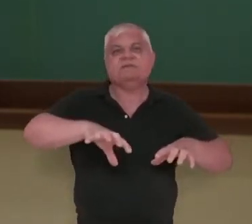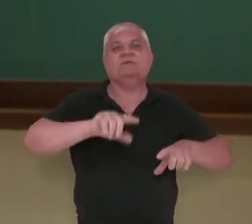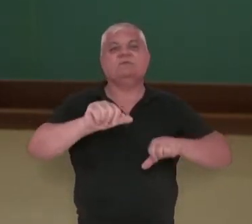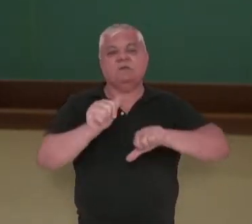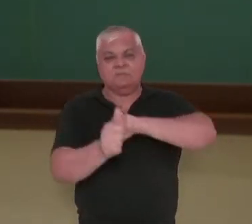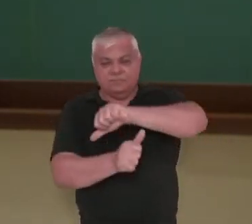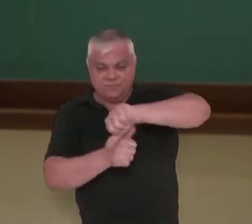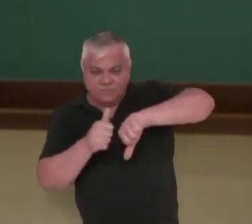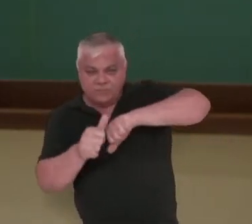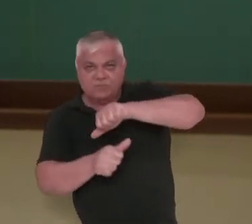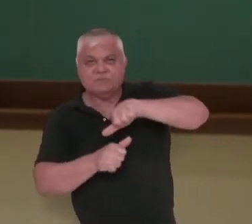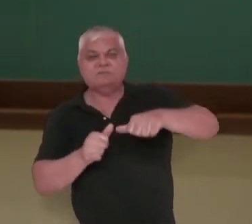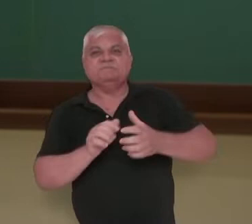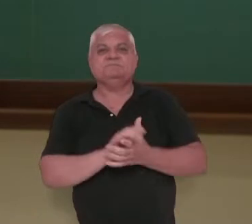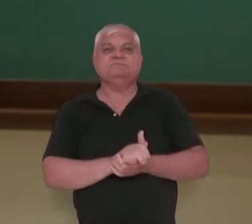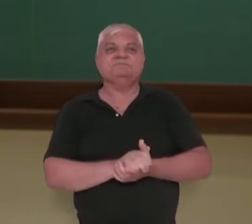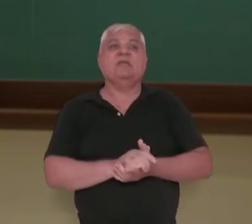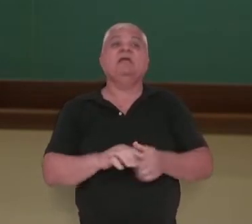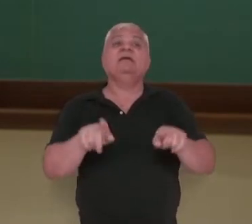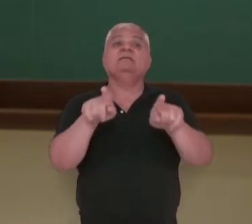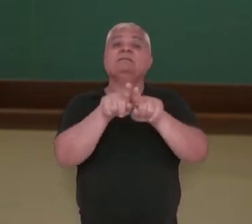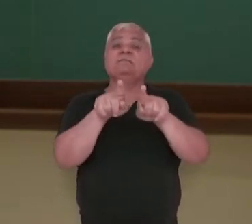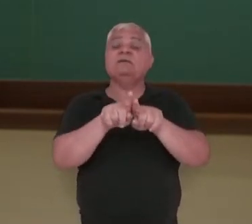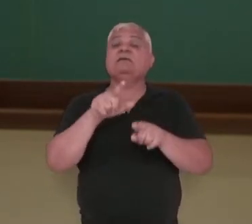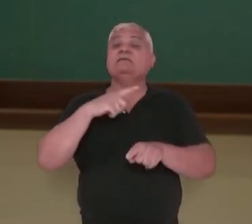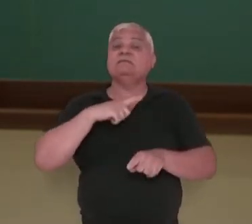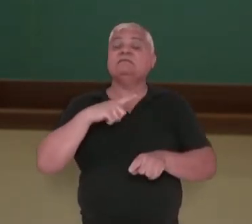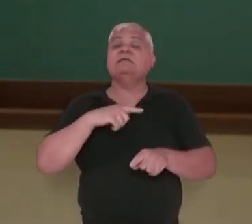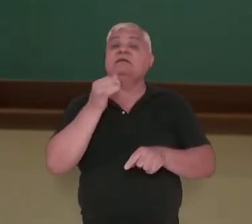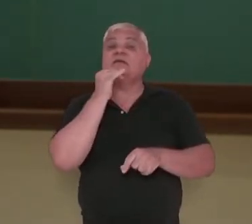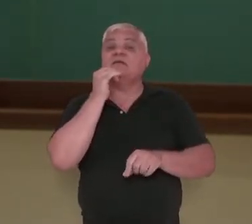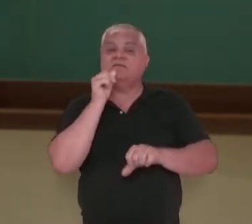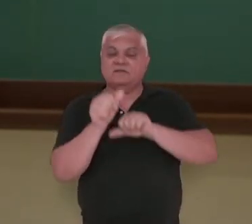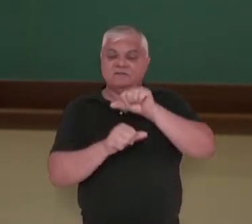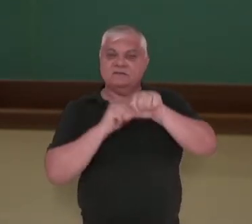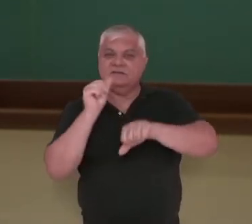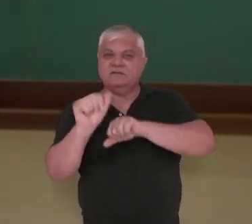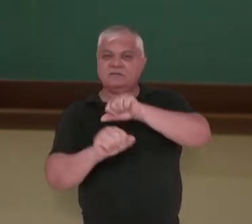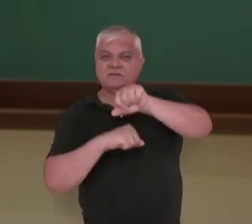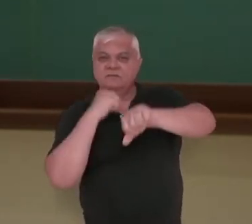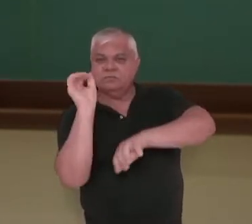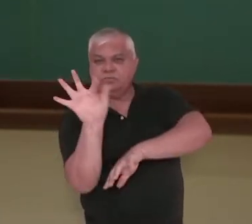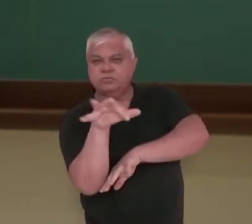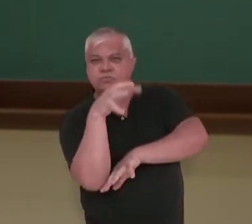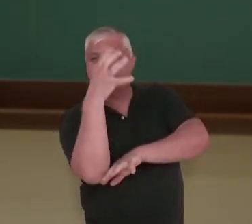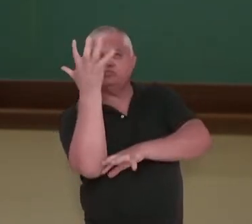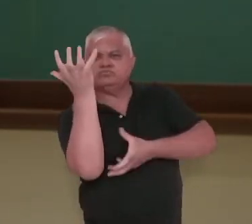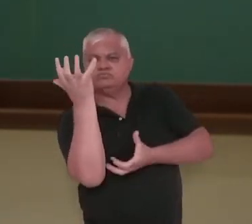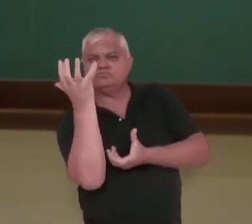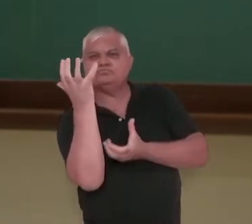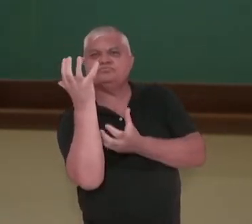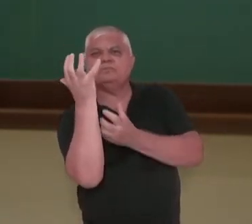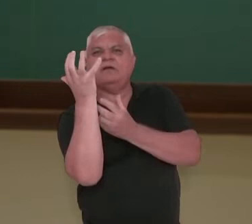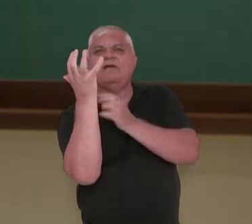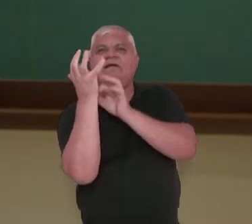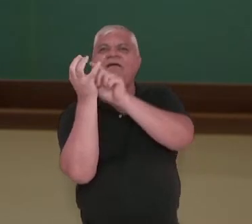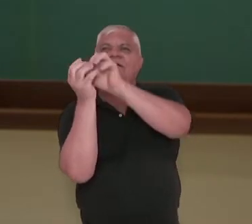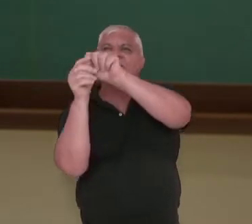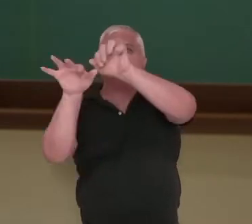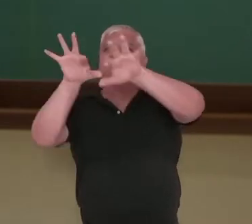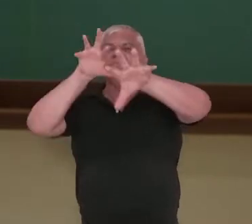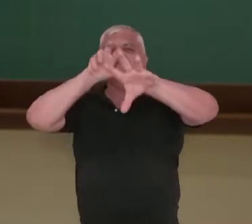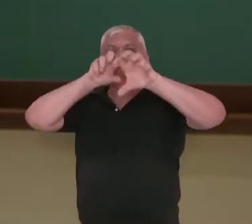transformação da matéria orgânica. E existem aquelas que realizam a fotossíntese, produzindo oxigênio, no caso das